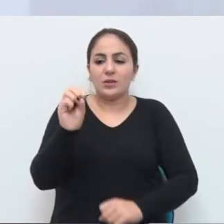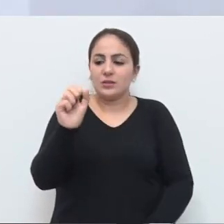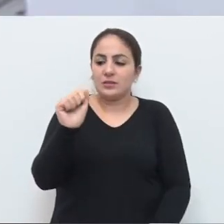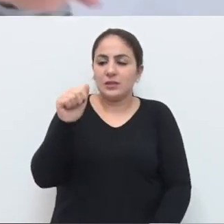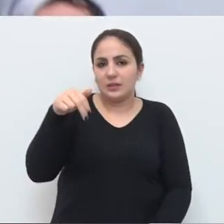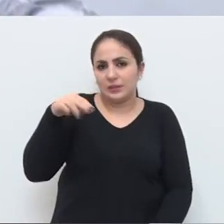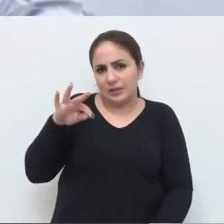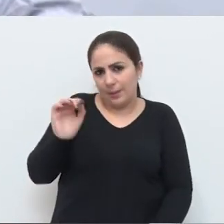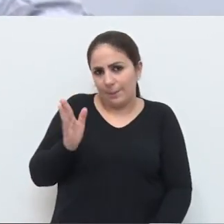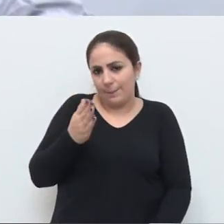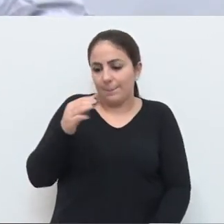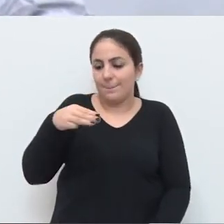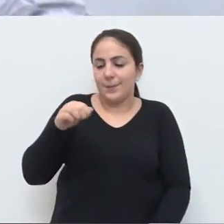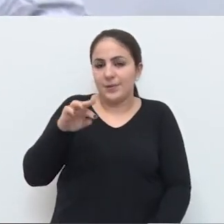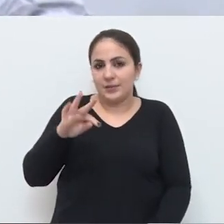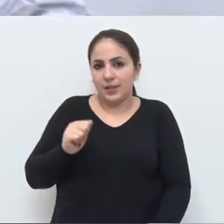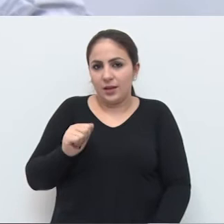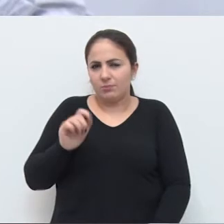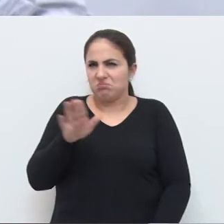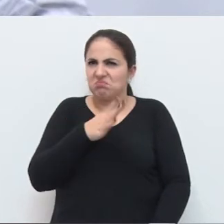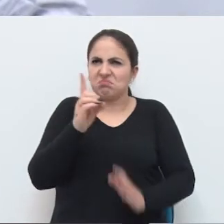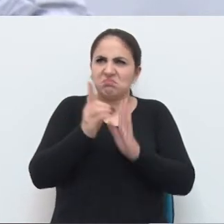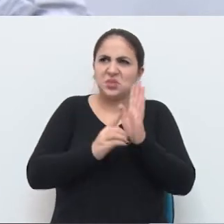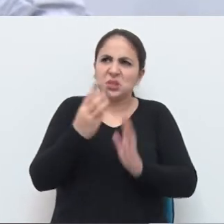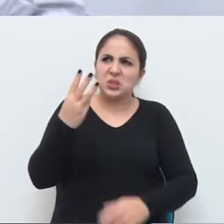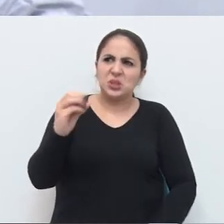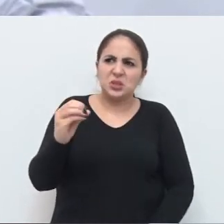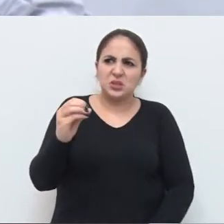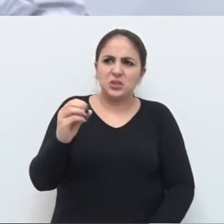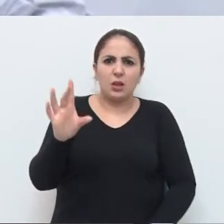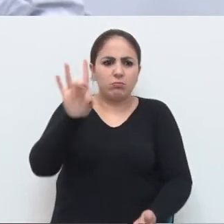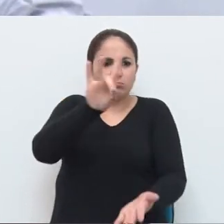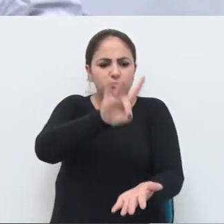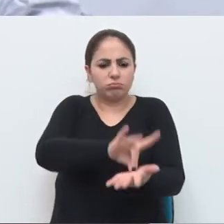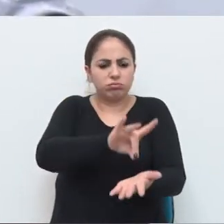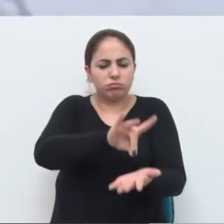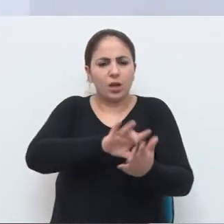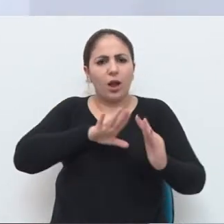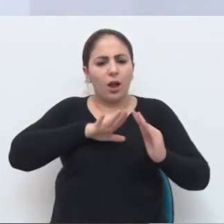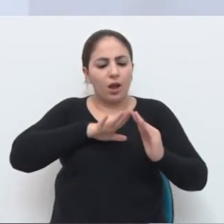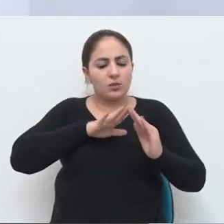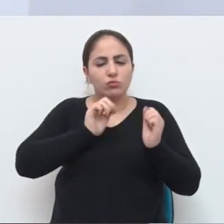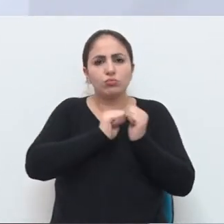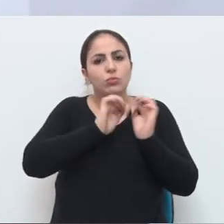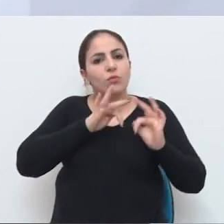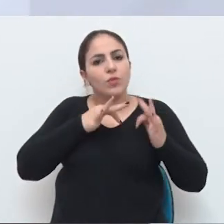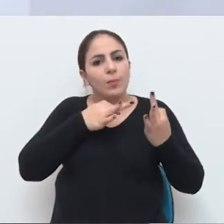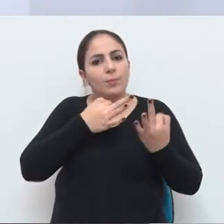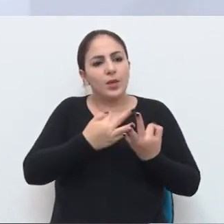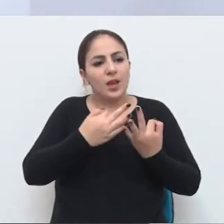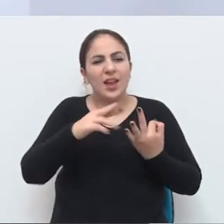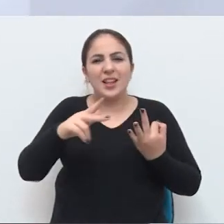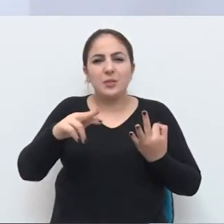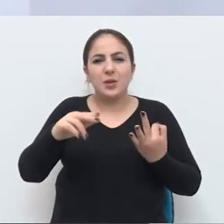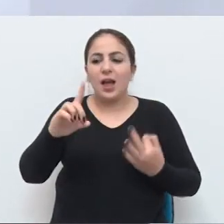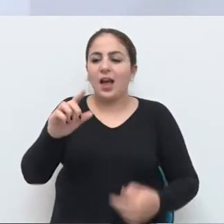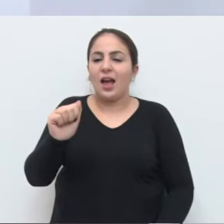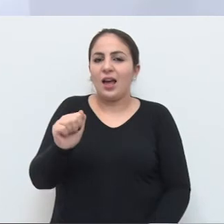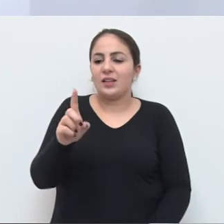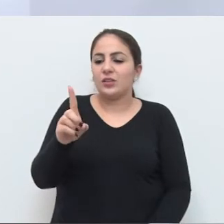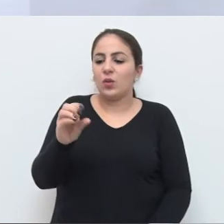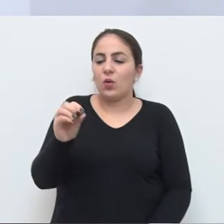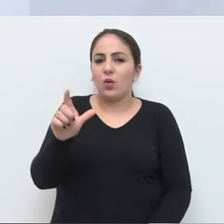na década de 30, e ali ele se fixou residência ali, com a sua família, inclusive ele é irmão do senhor